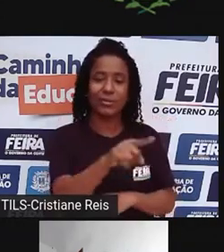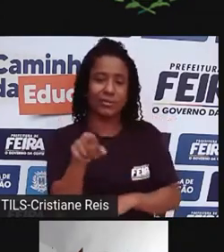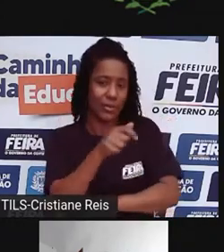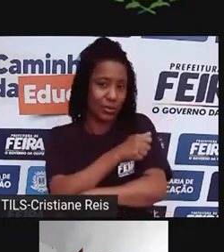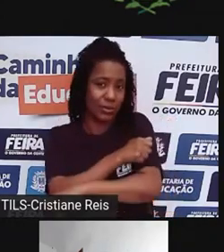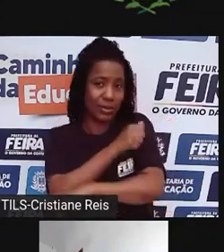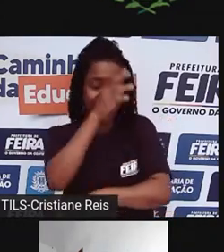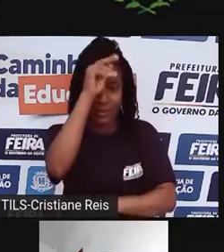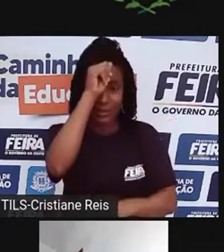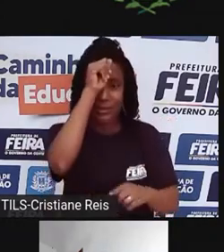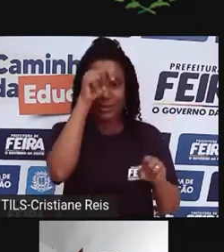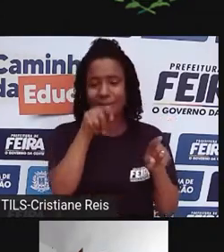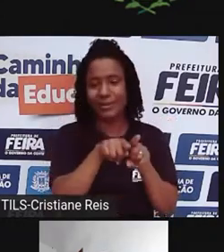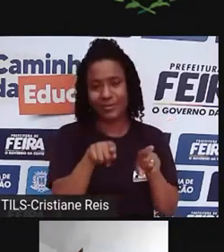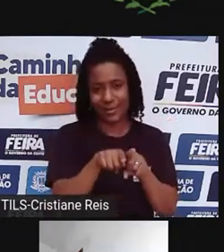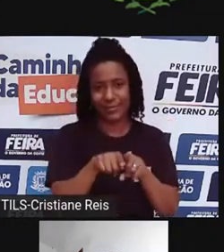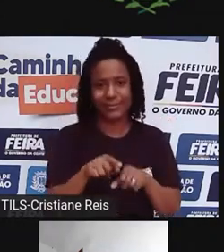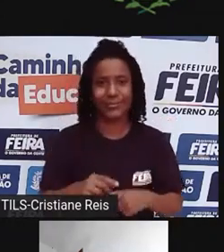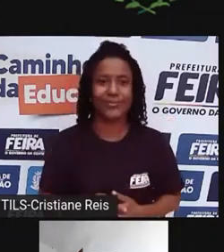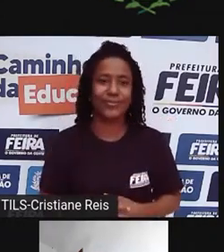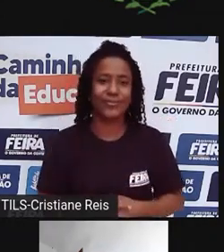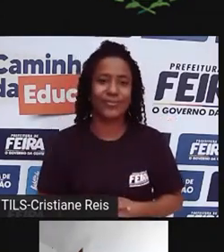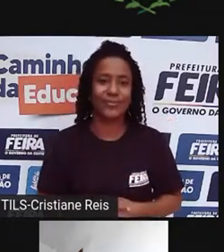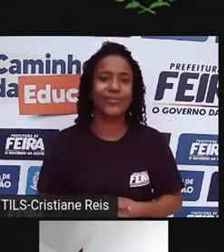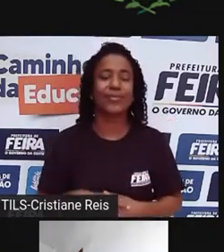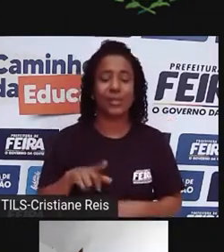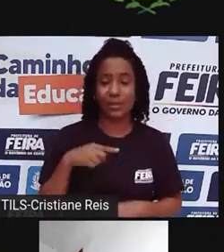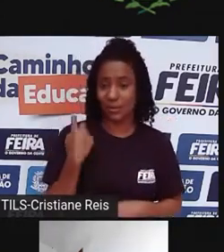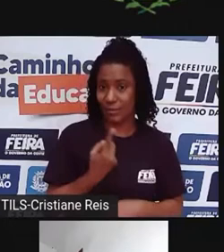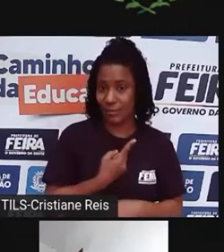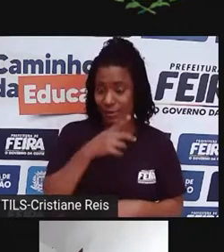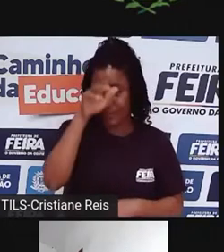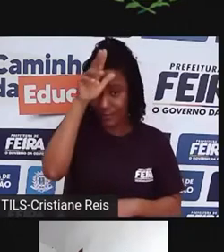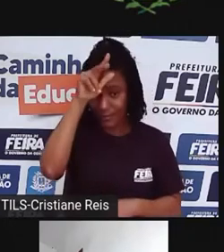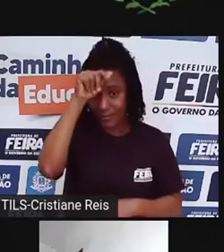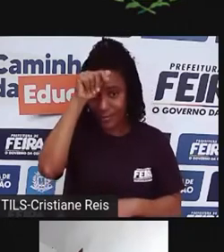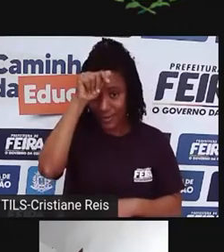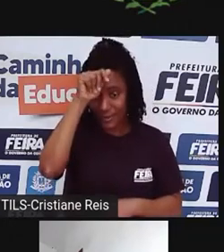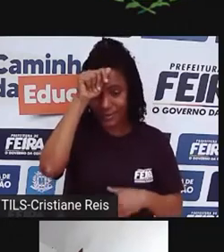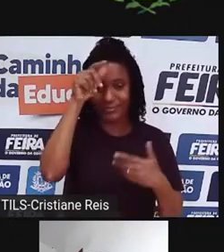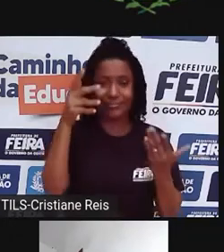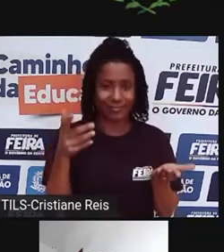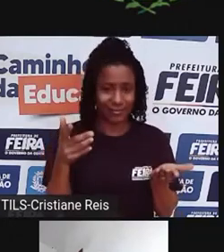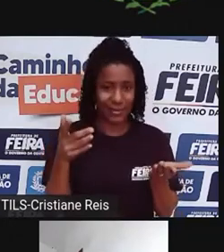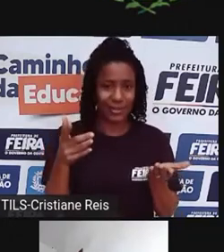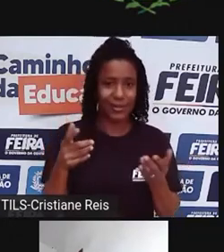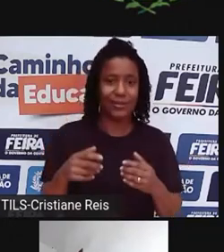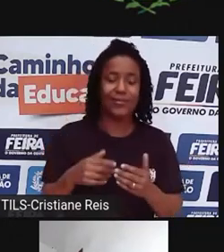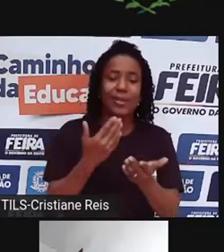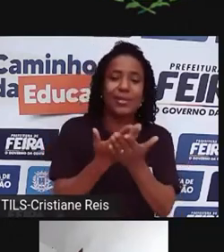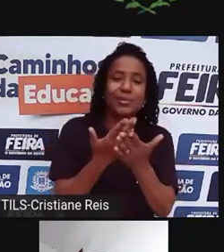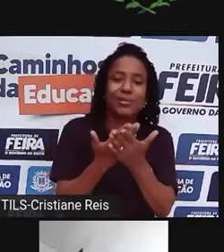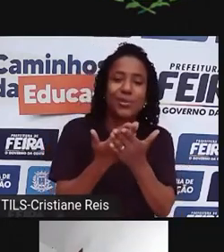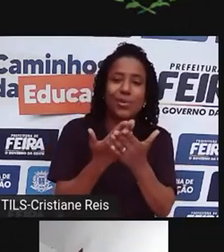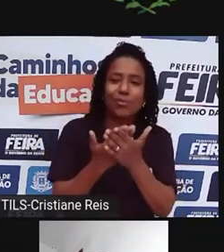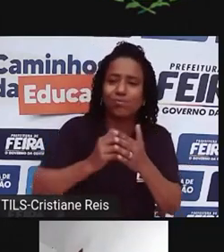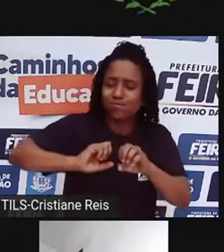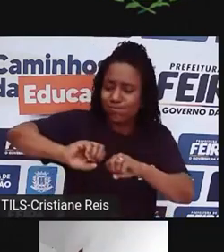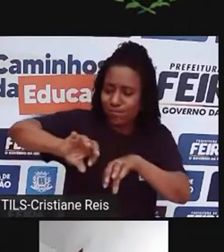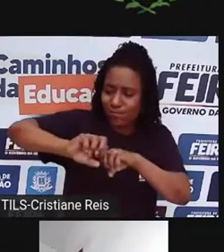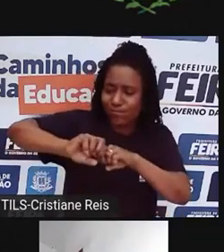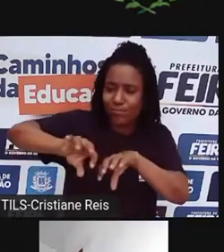foi para que a gente ficasse atento a práticas em sala de aula que rompessem a estrutura colonial. Para além do meu papel como professor,